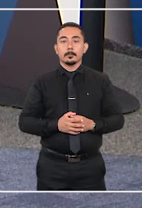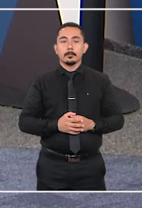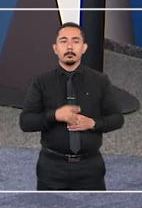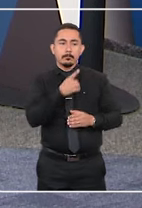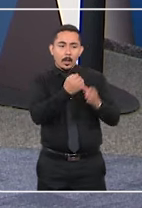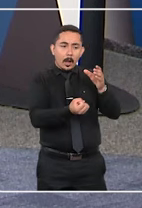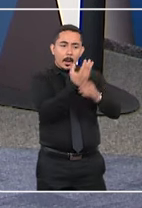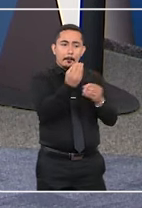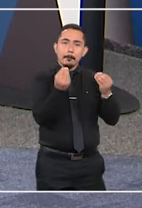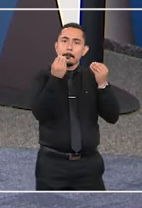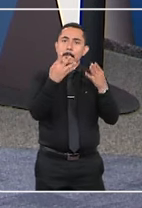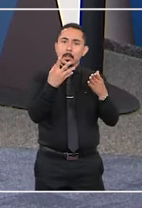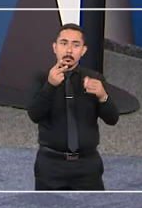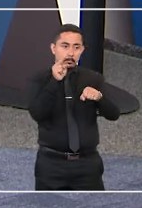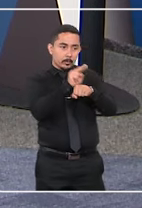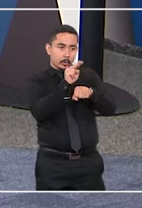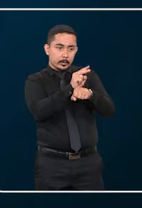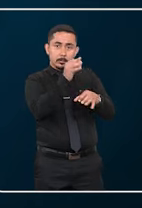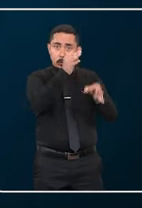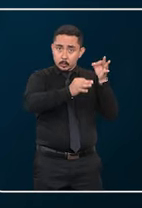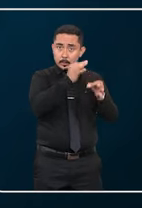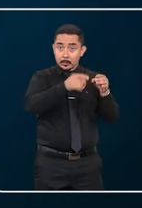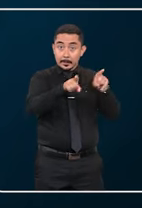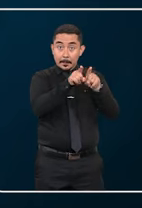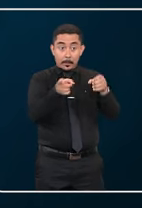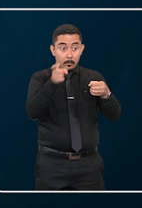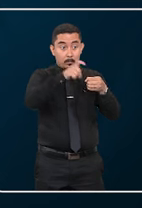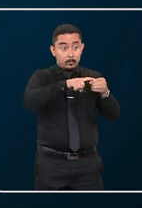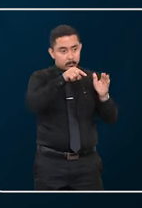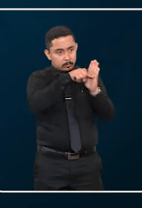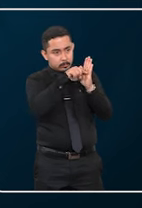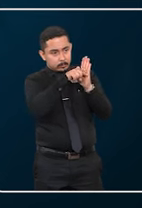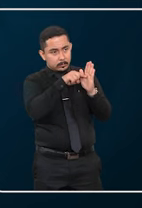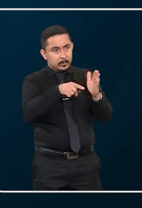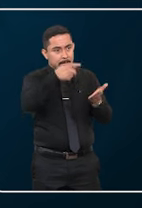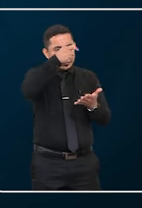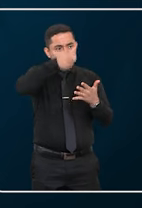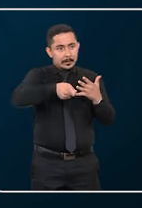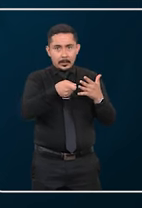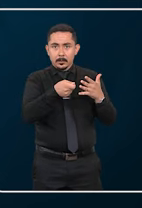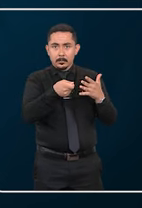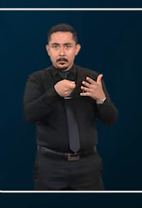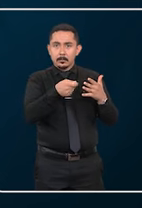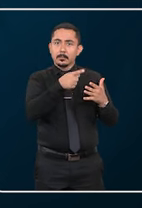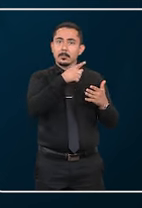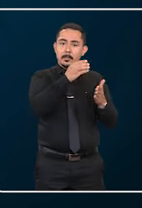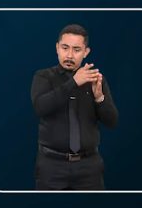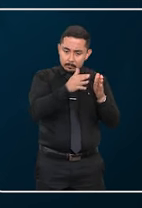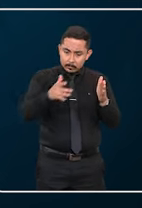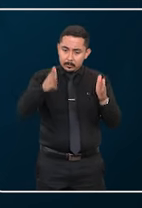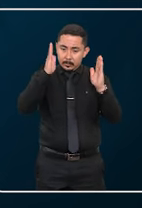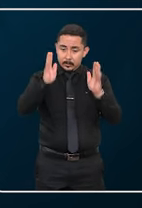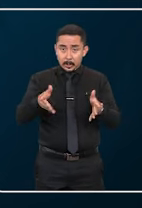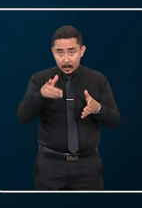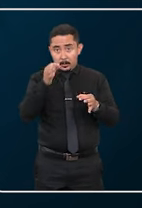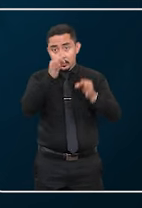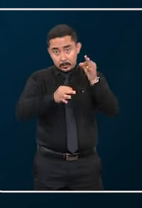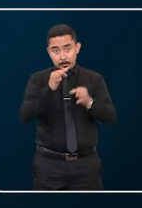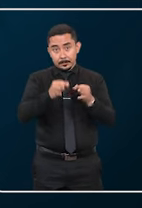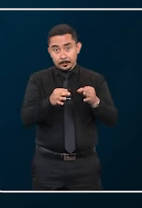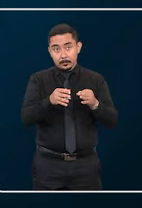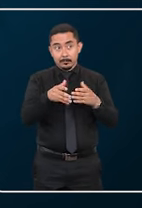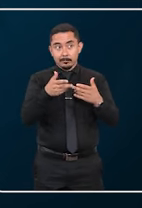Ela foi criada para assegurar a justiça e revisar uma sentença penal condenatória que já transitou em julgado.